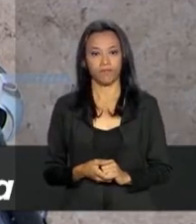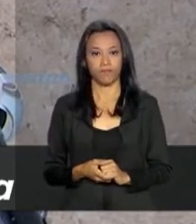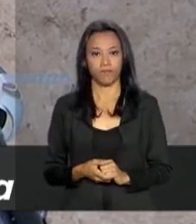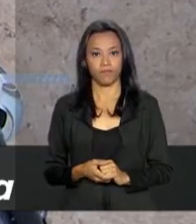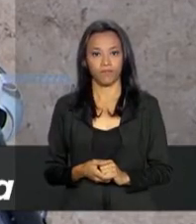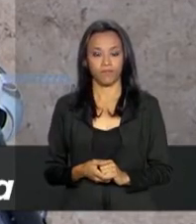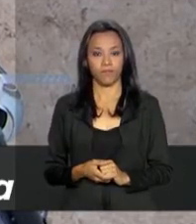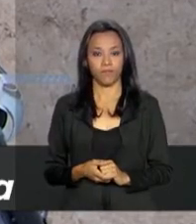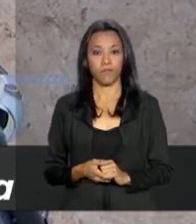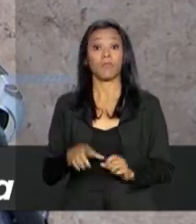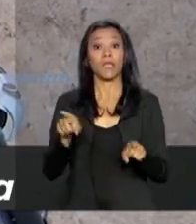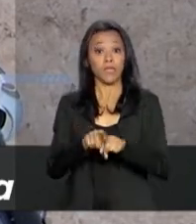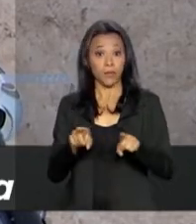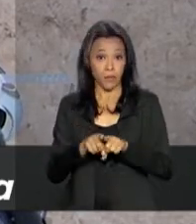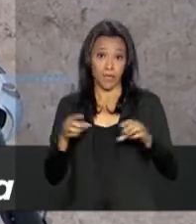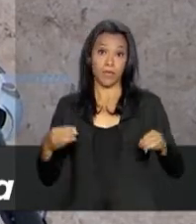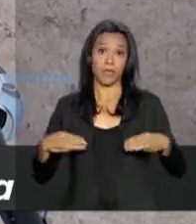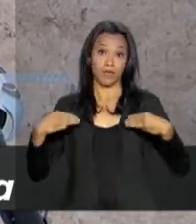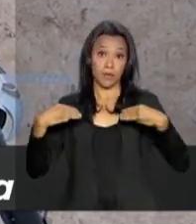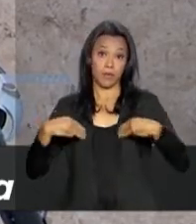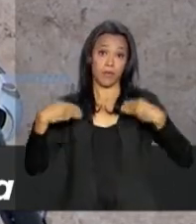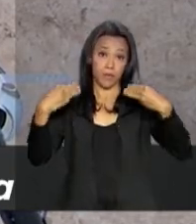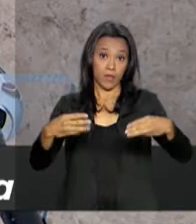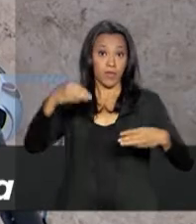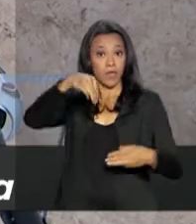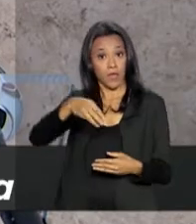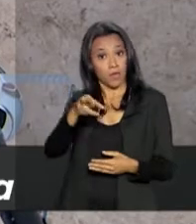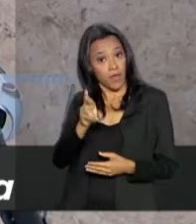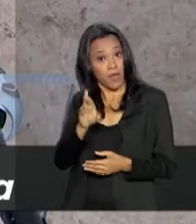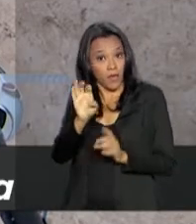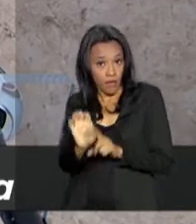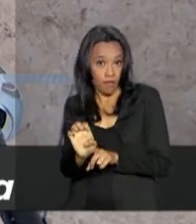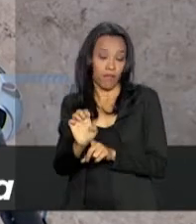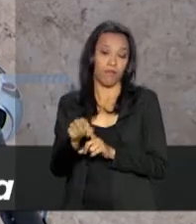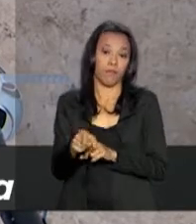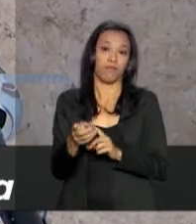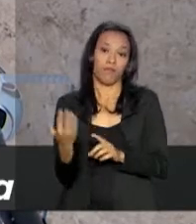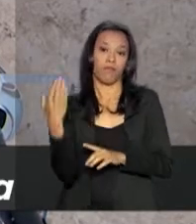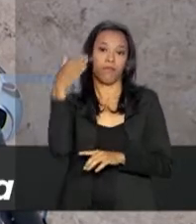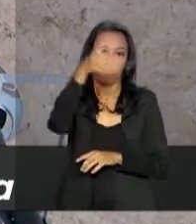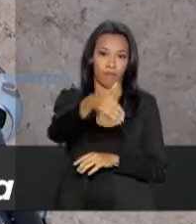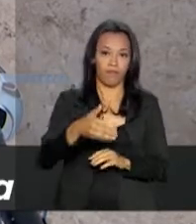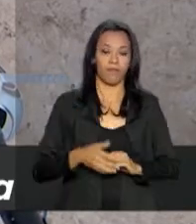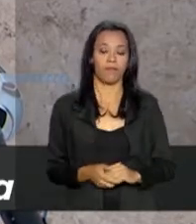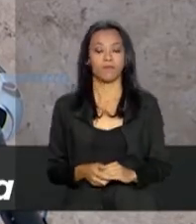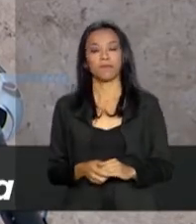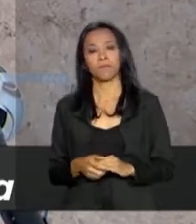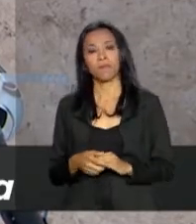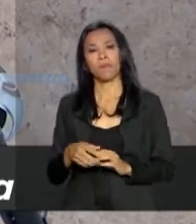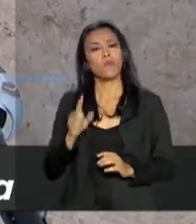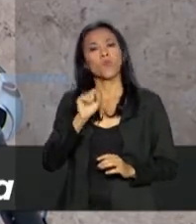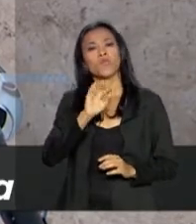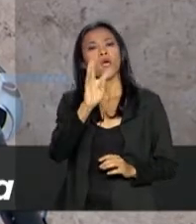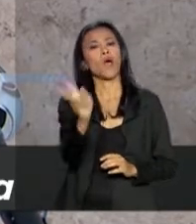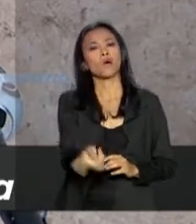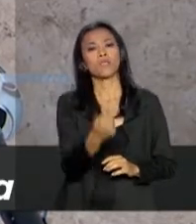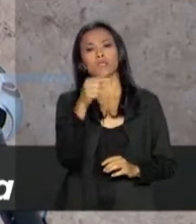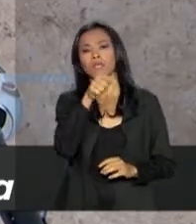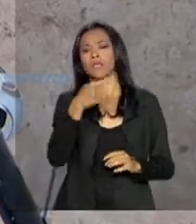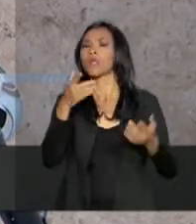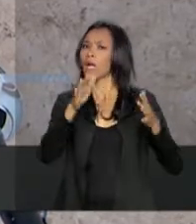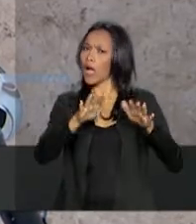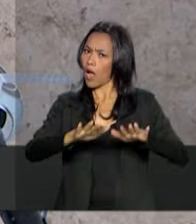MRE, Ministério das Relações Exteriores, Tamaratiba. O governo avalia a situação hoje, tranquila? A situação hoje está mais